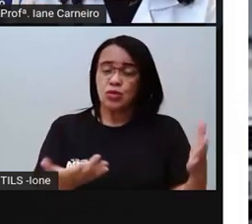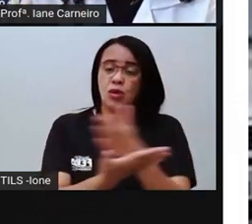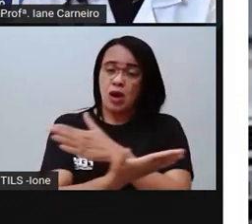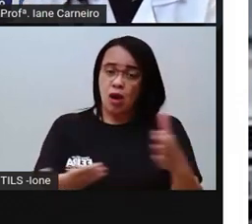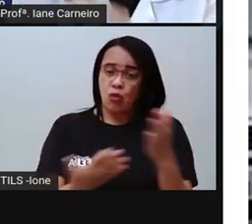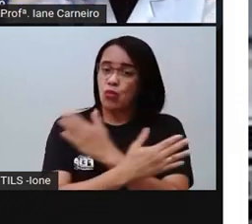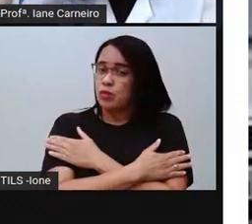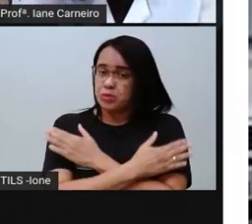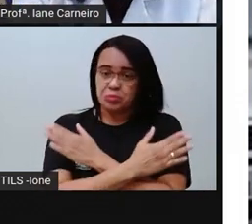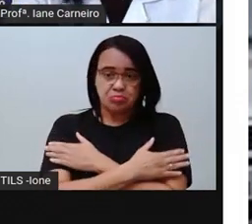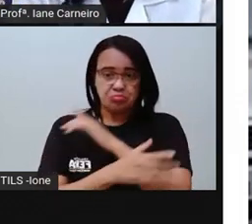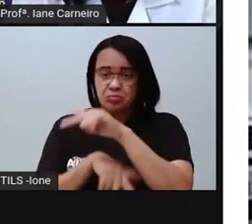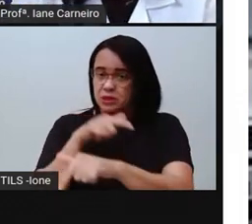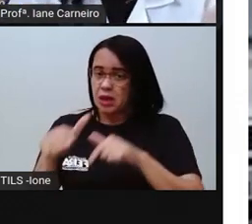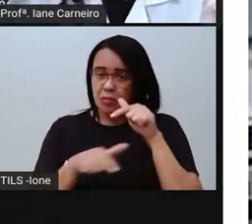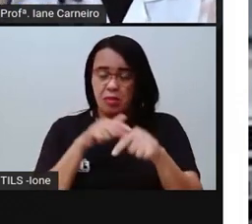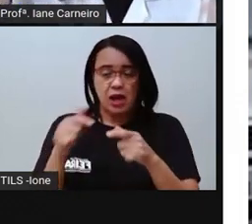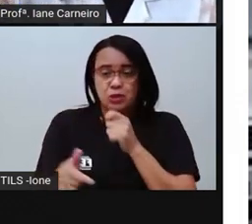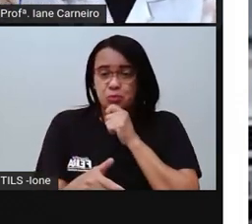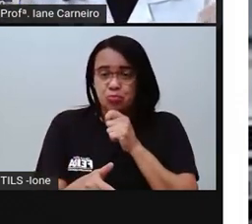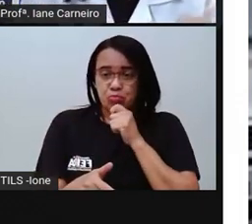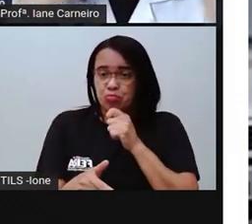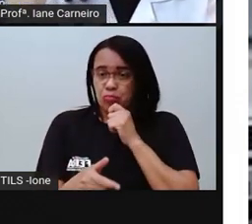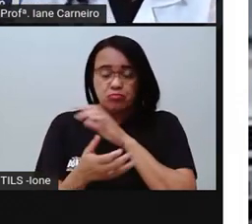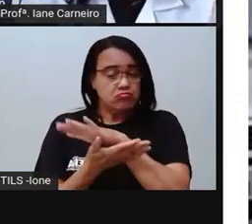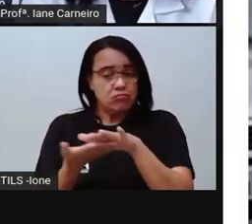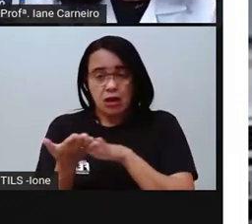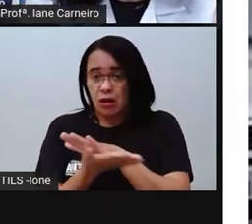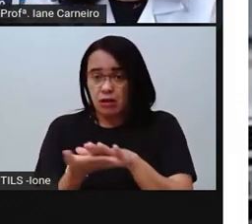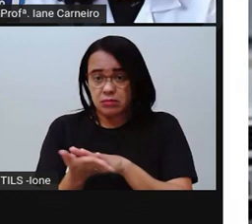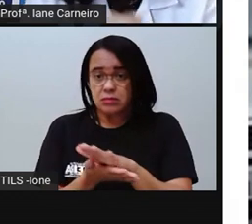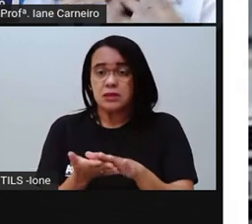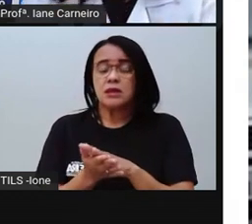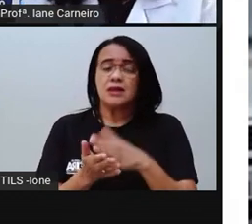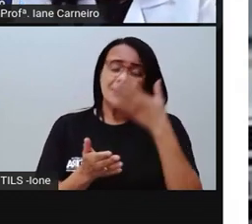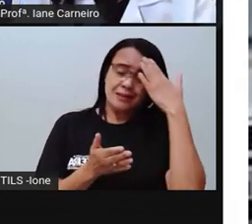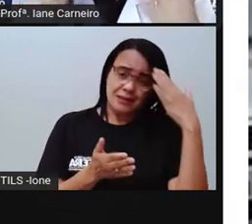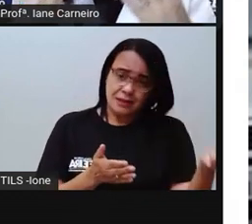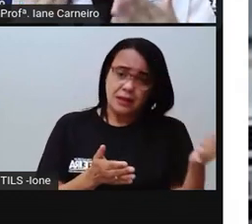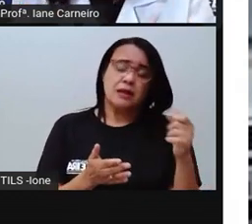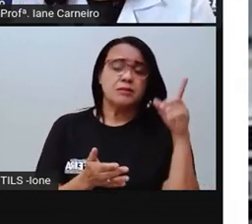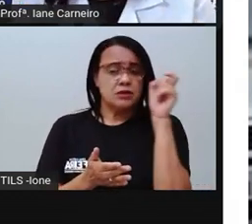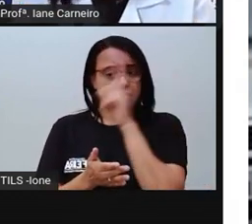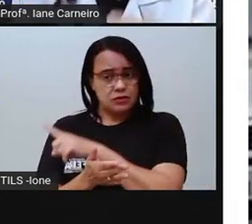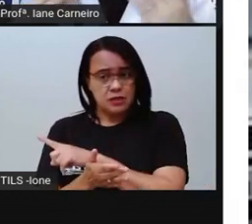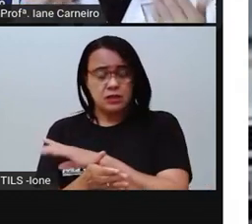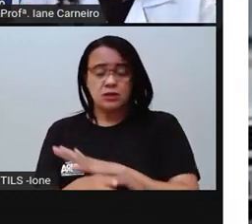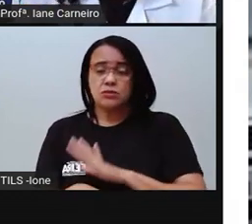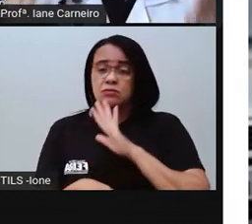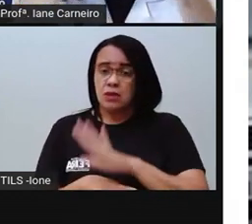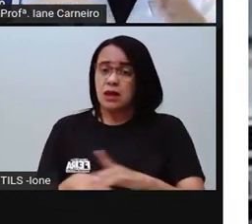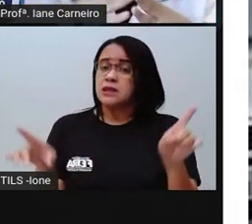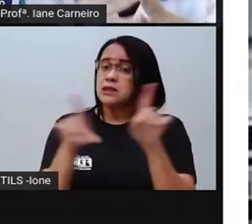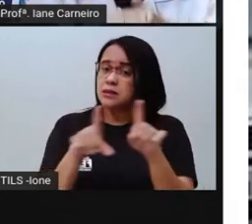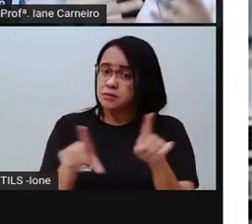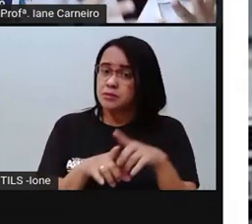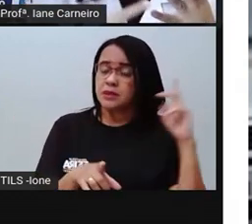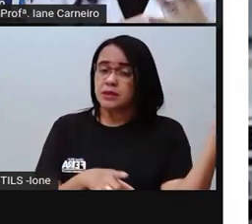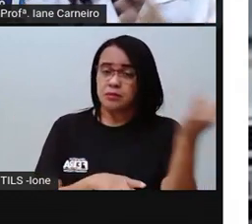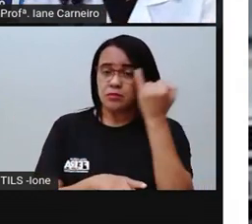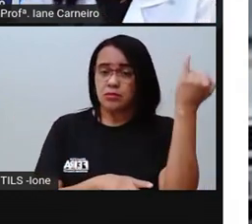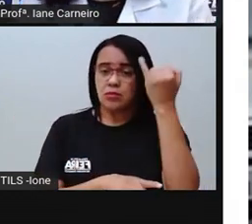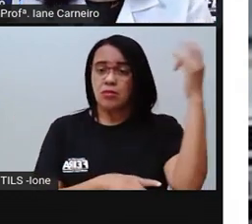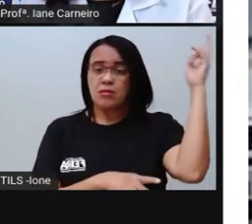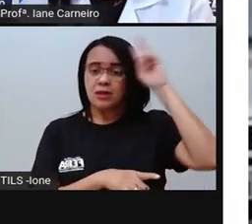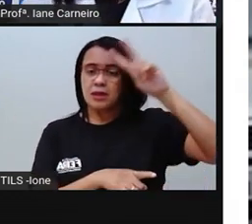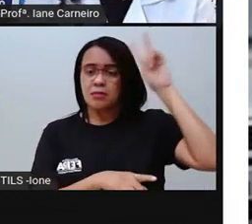precisam, né? Que levar as crianças para o trabalho. Só que a gente precisa sempre lembrar, reforçar, de que criança